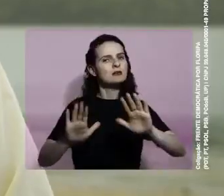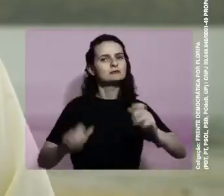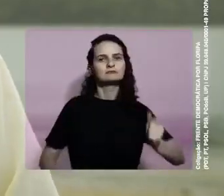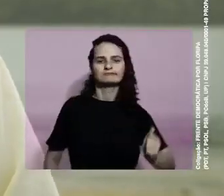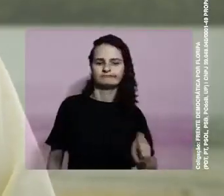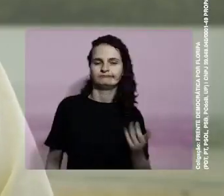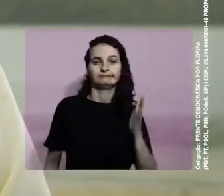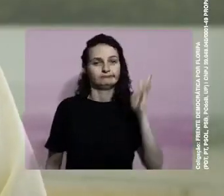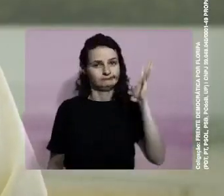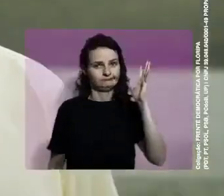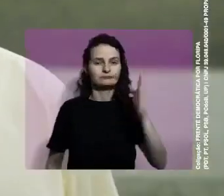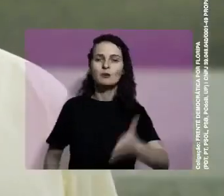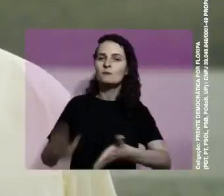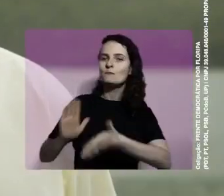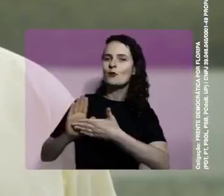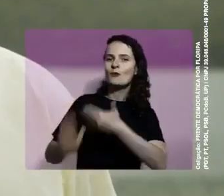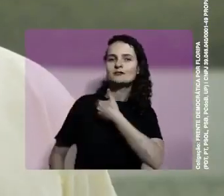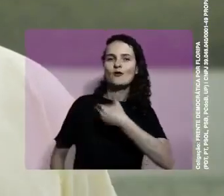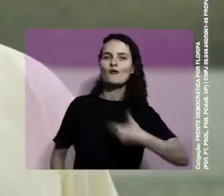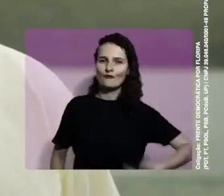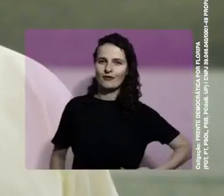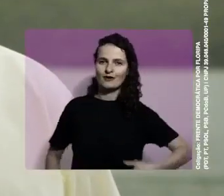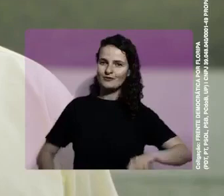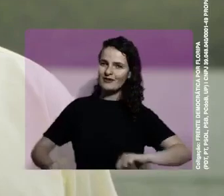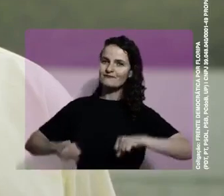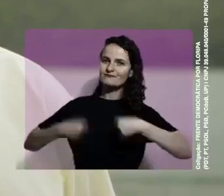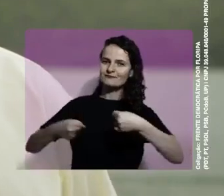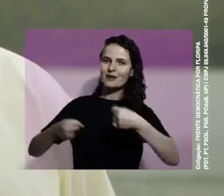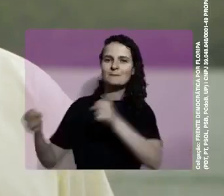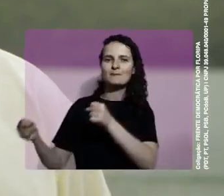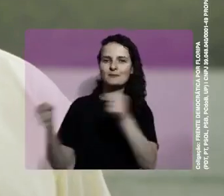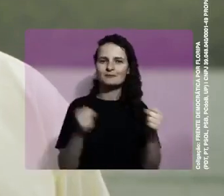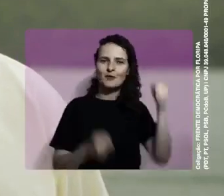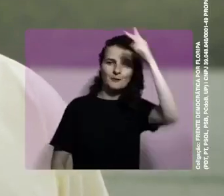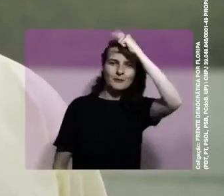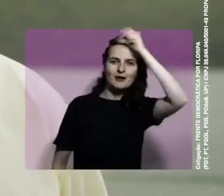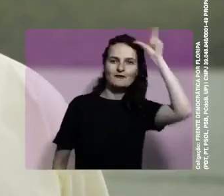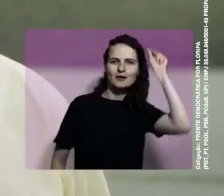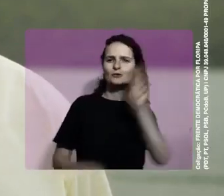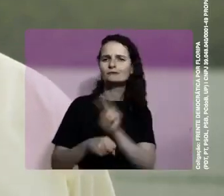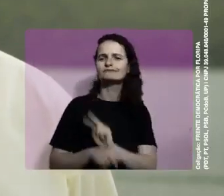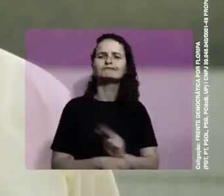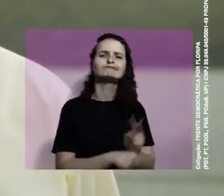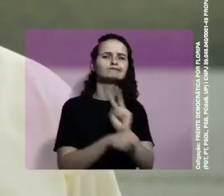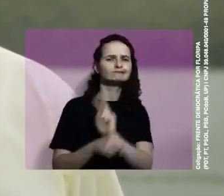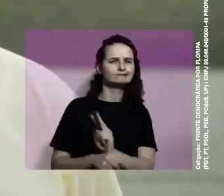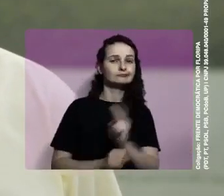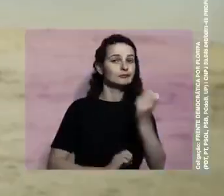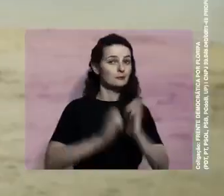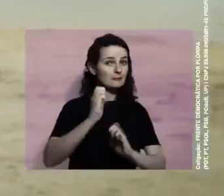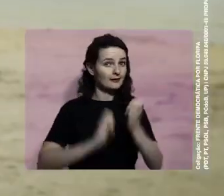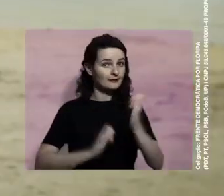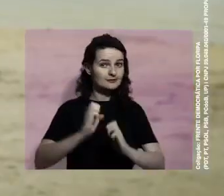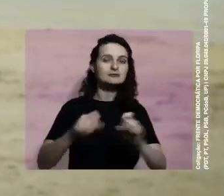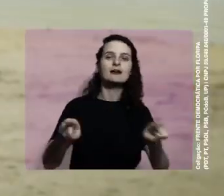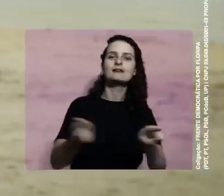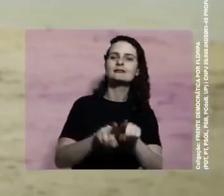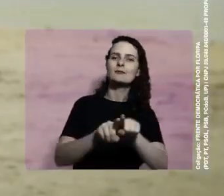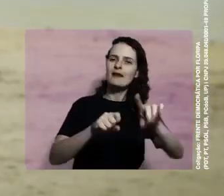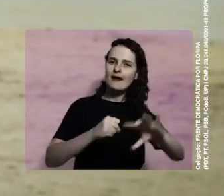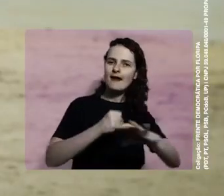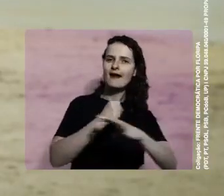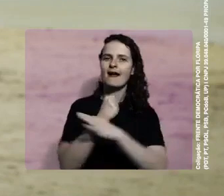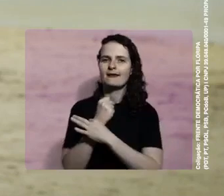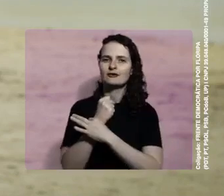Serviço, aliás, bem caro. Em nosso governo, vamos reforçar a capacidade da Prefeitura de fiscalizar a Casam. E, em especial,